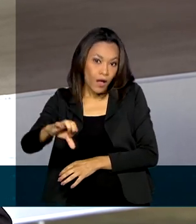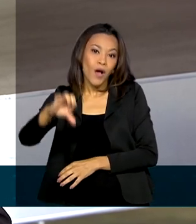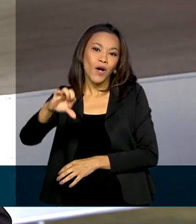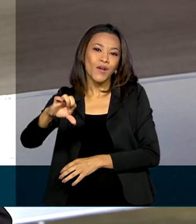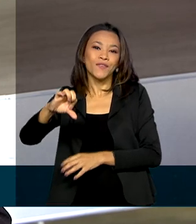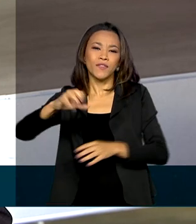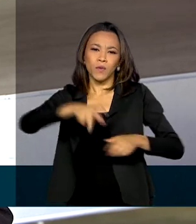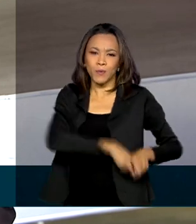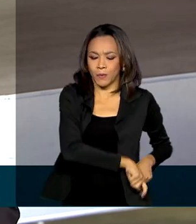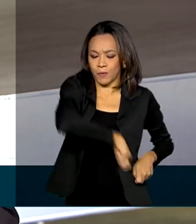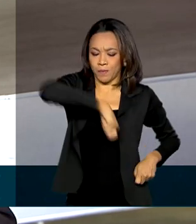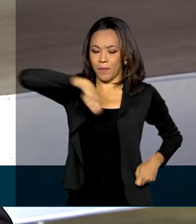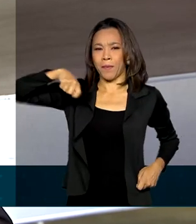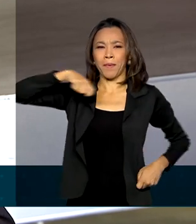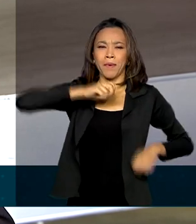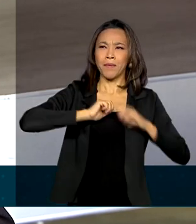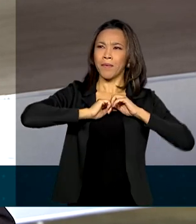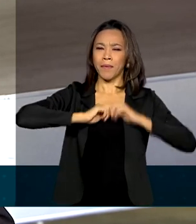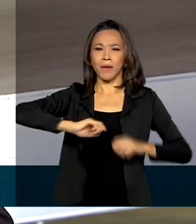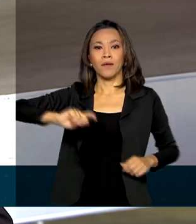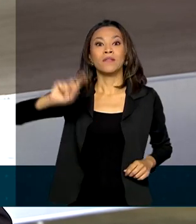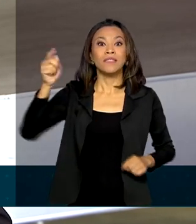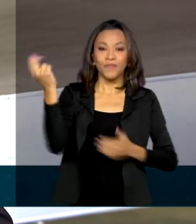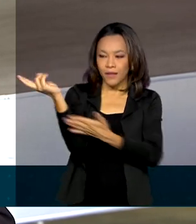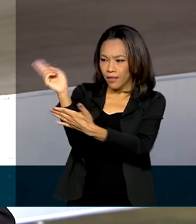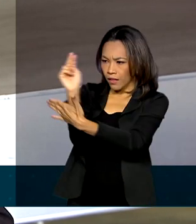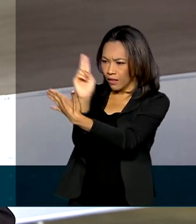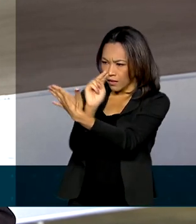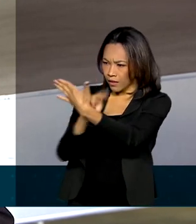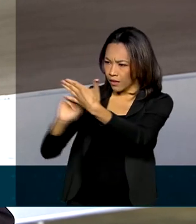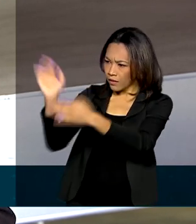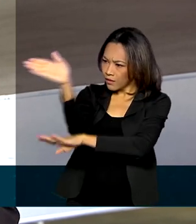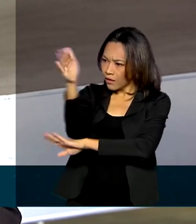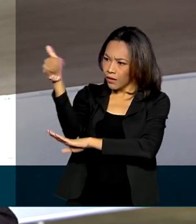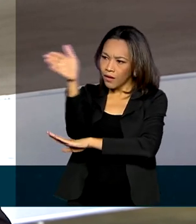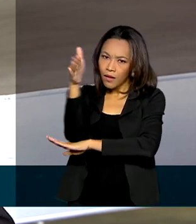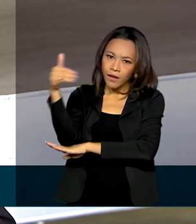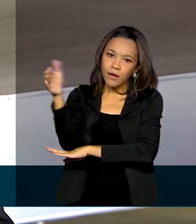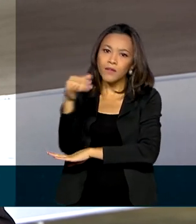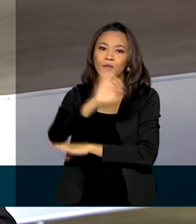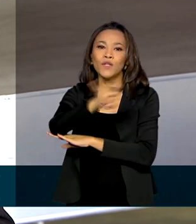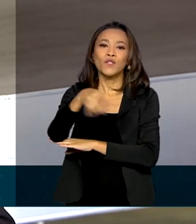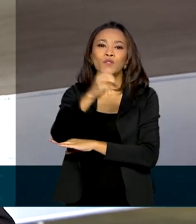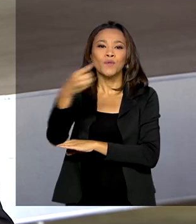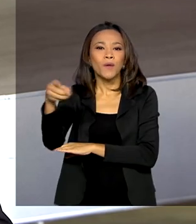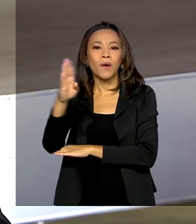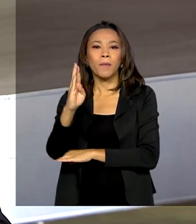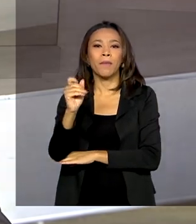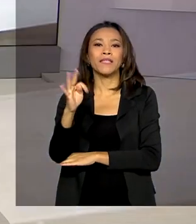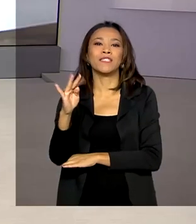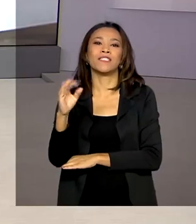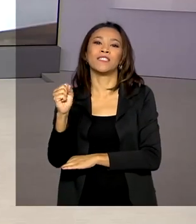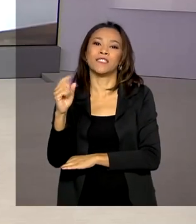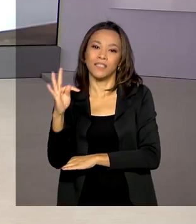proclamação da República e desenhada pelo pintor francês Jean-Baptiste Debré. Manuela, com você. Muito obrigada Glauco.